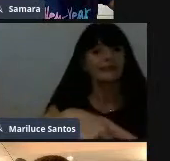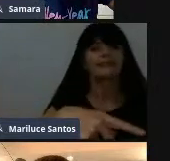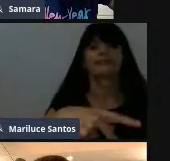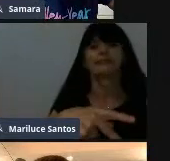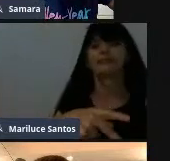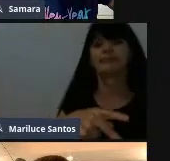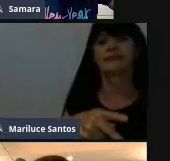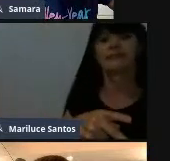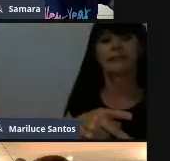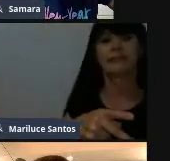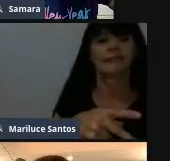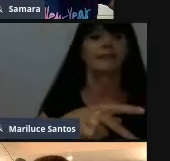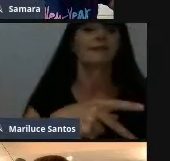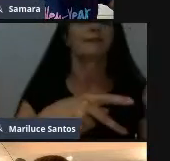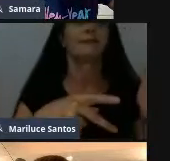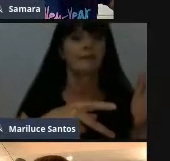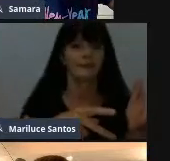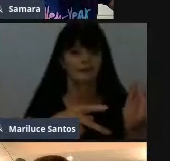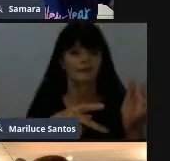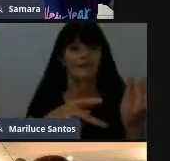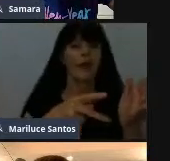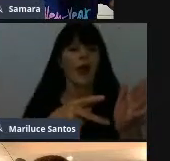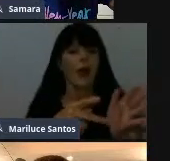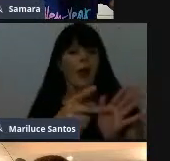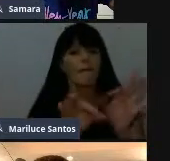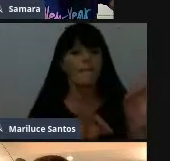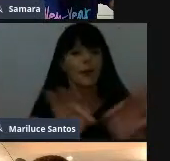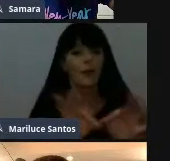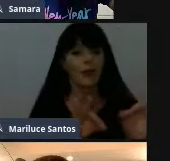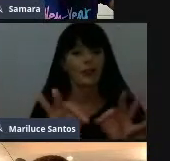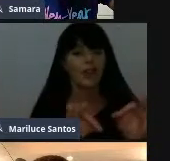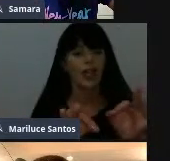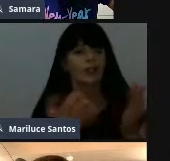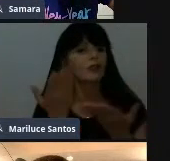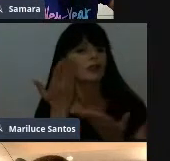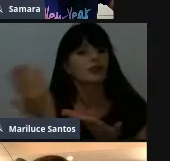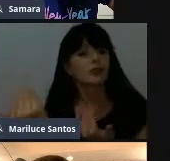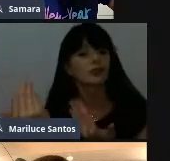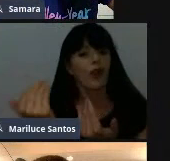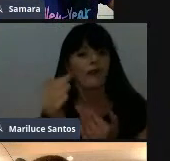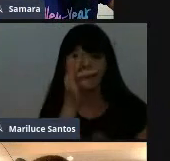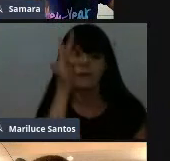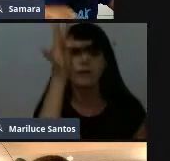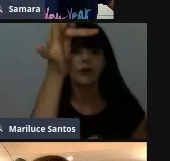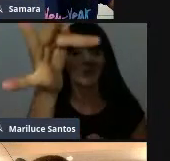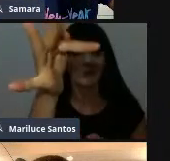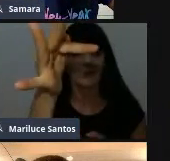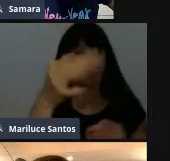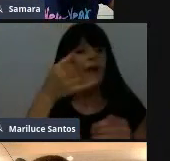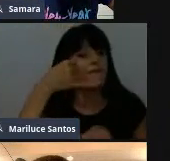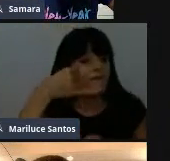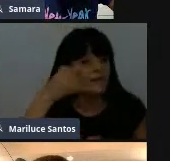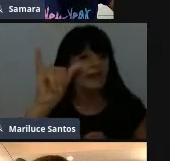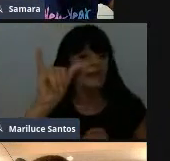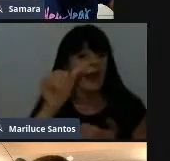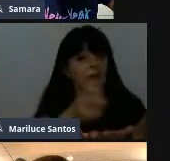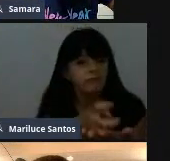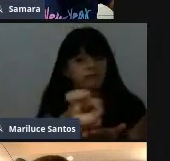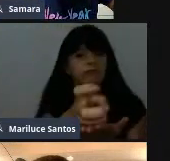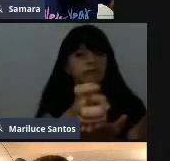Projeto Jovem de Futuro. Com ações para evitar a evasão escolar.